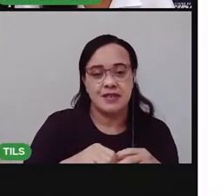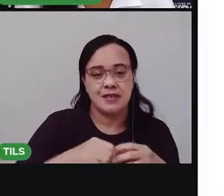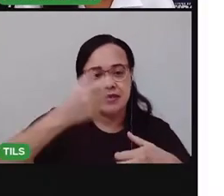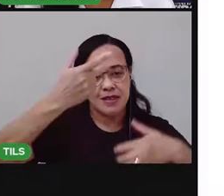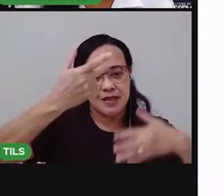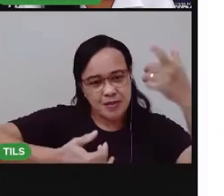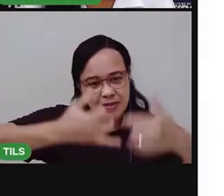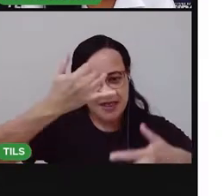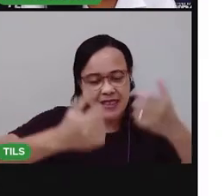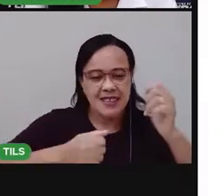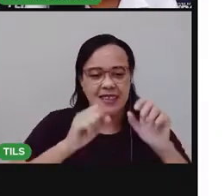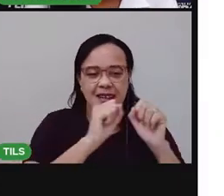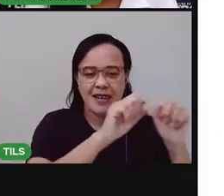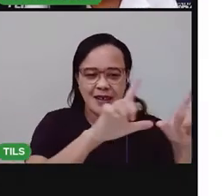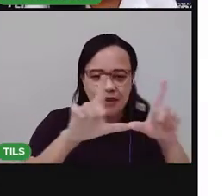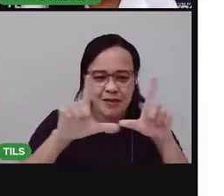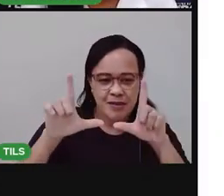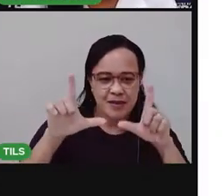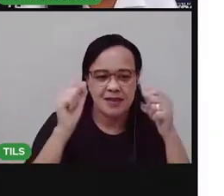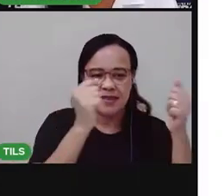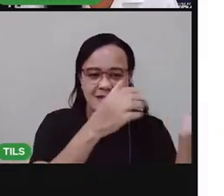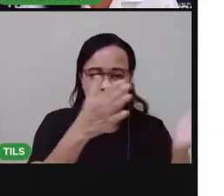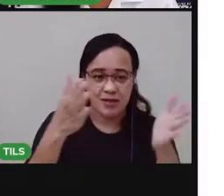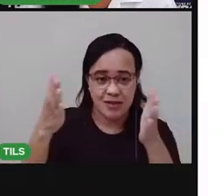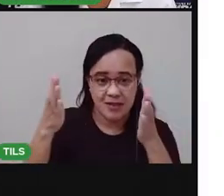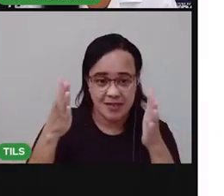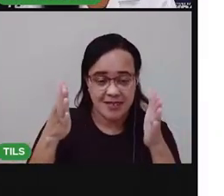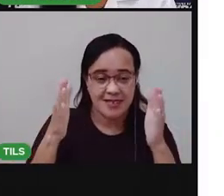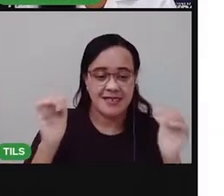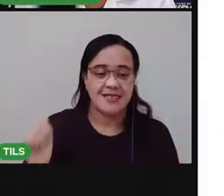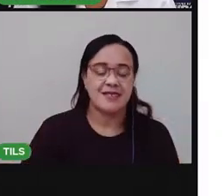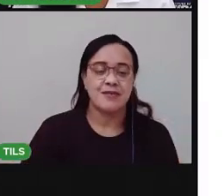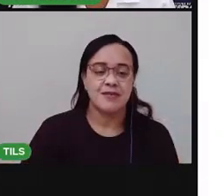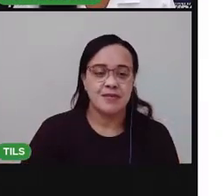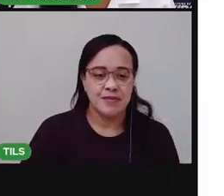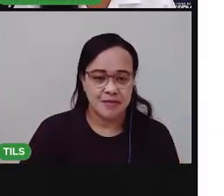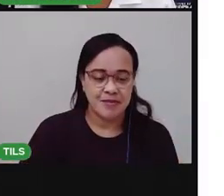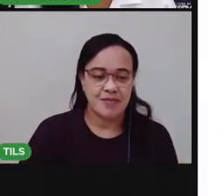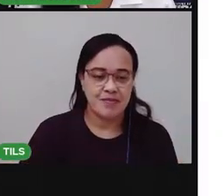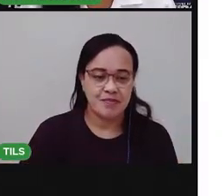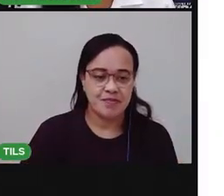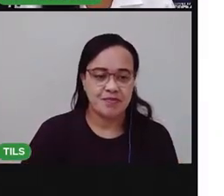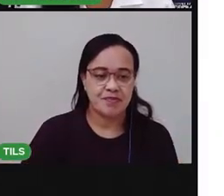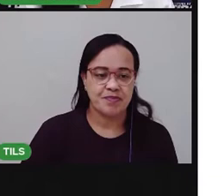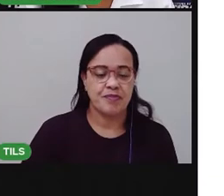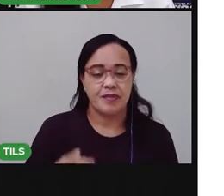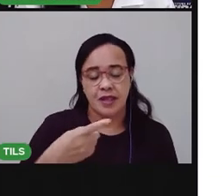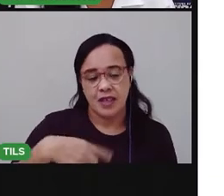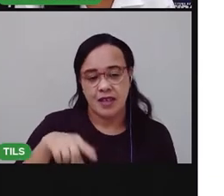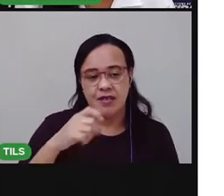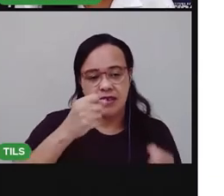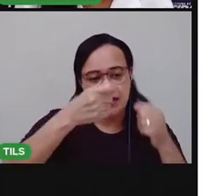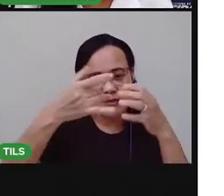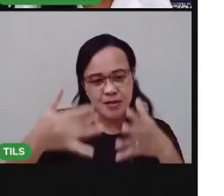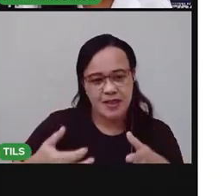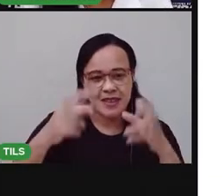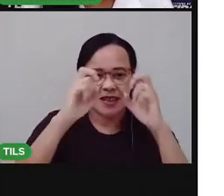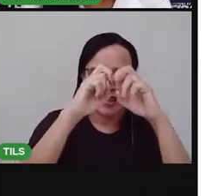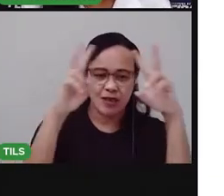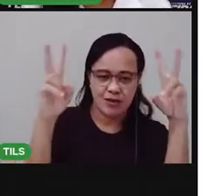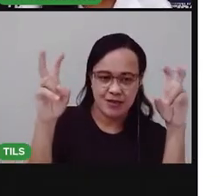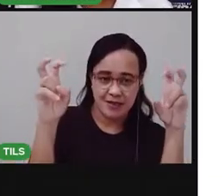Estou aqui mostrando a apresentação do slide pra vocês. E aí, a gente vai falar sobre o tema